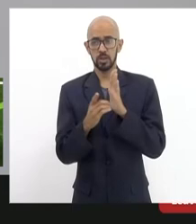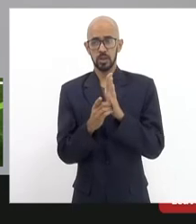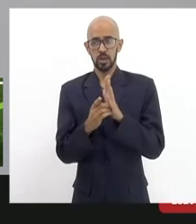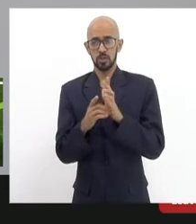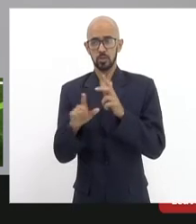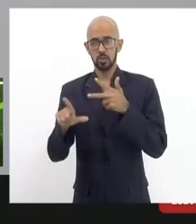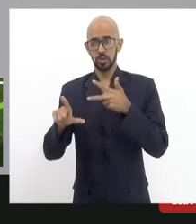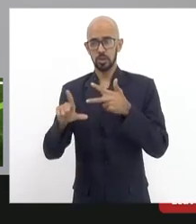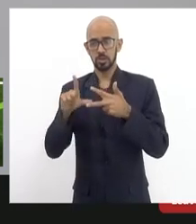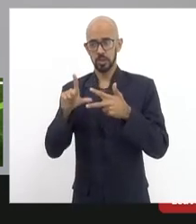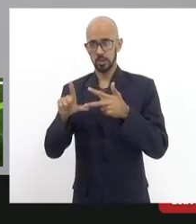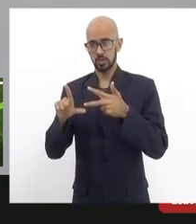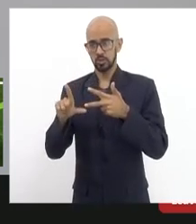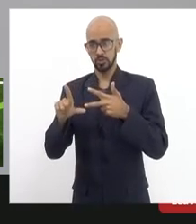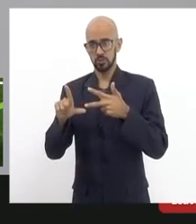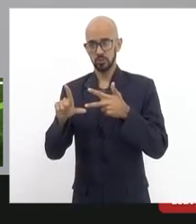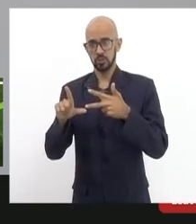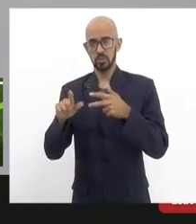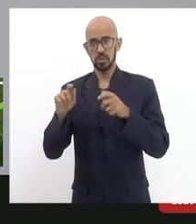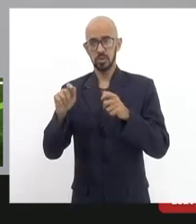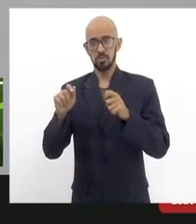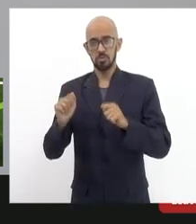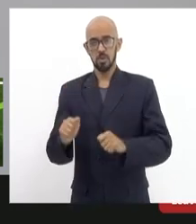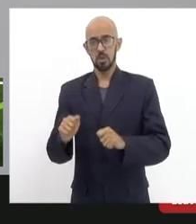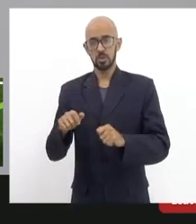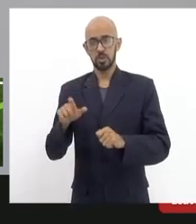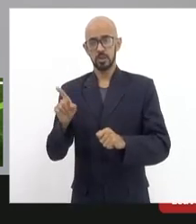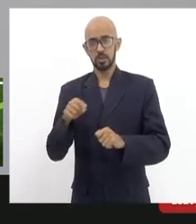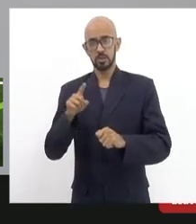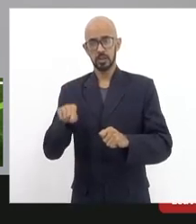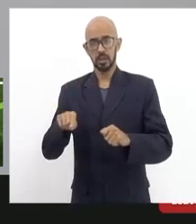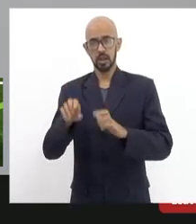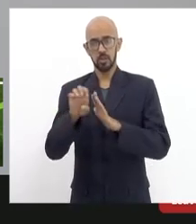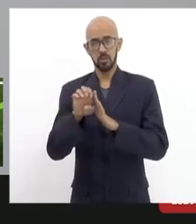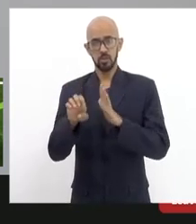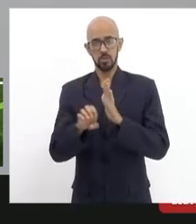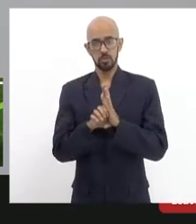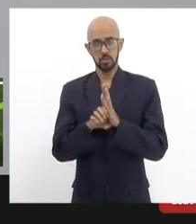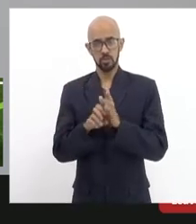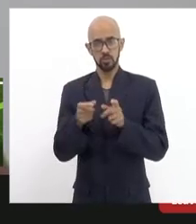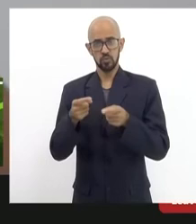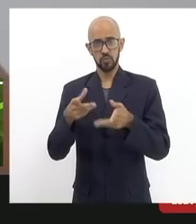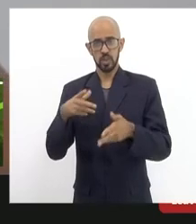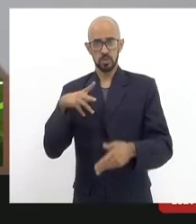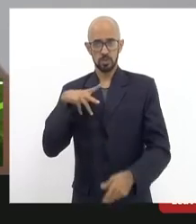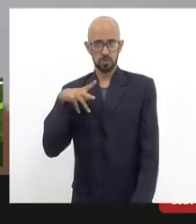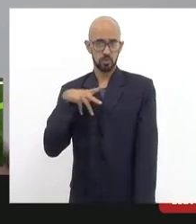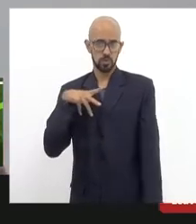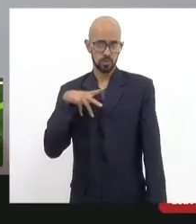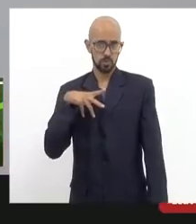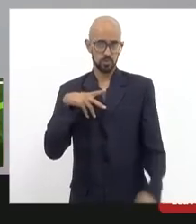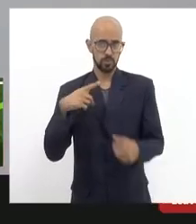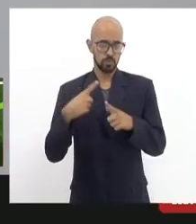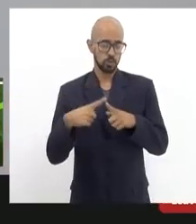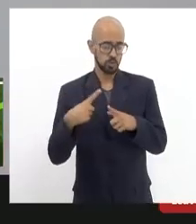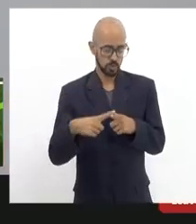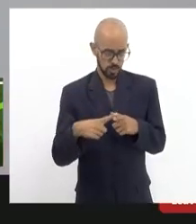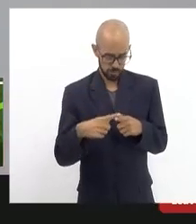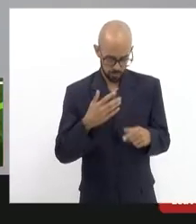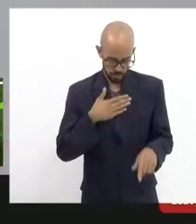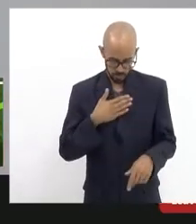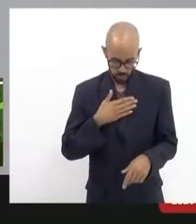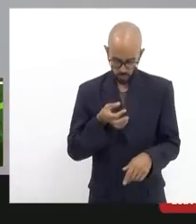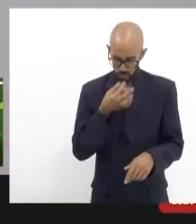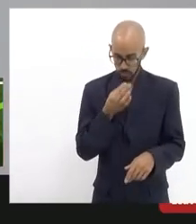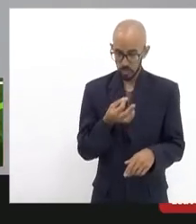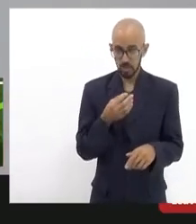possa sustar ainda que momentaneamente o edital de privatização porque me parece inclusive isso precisa